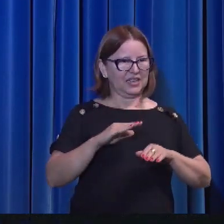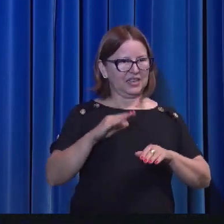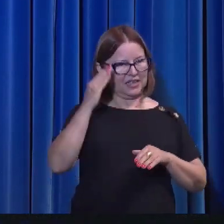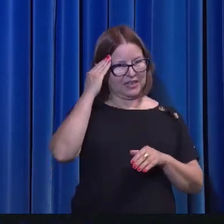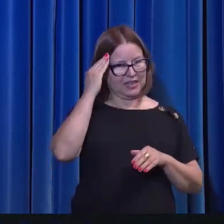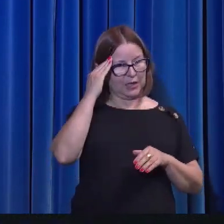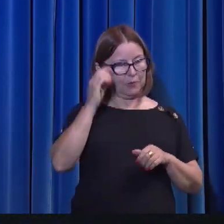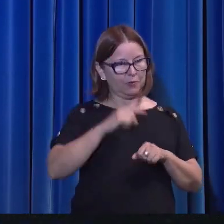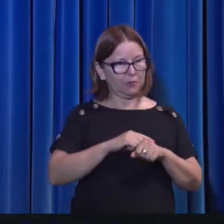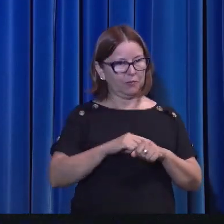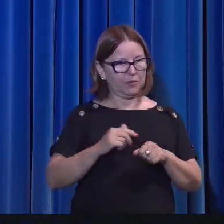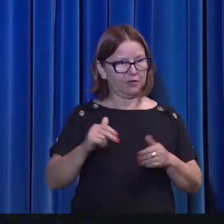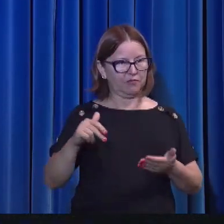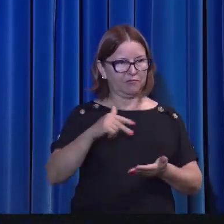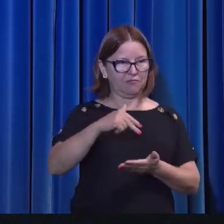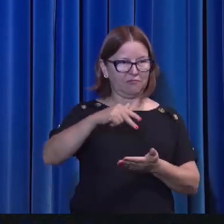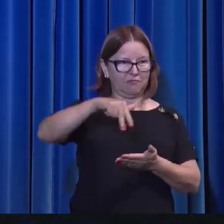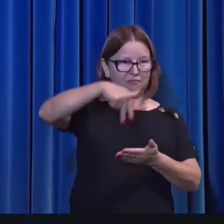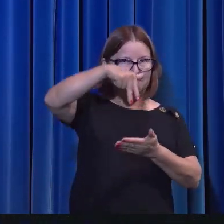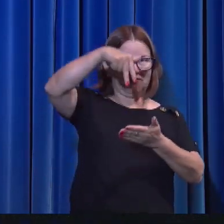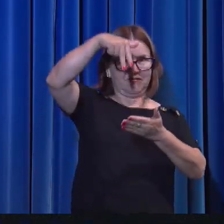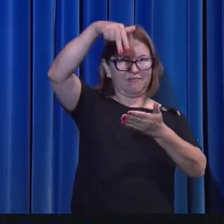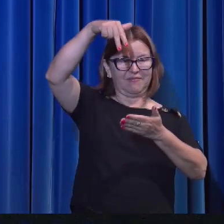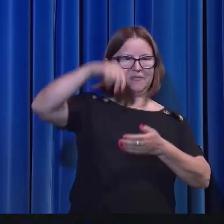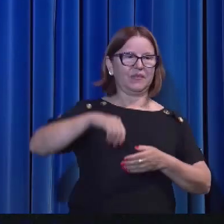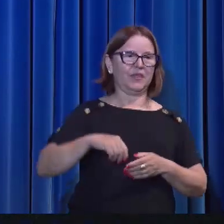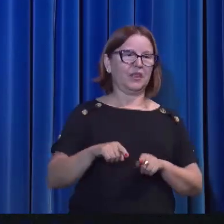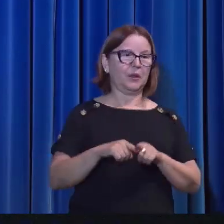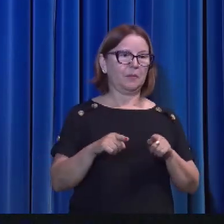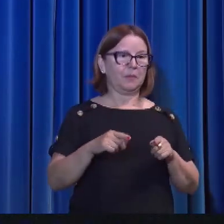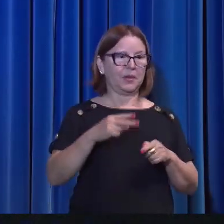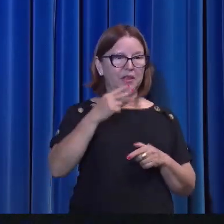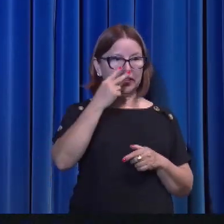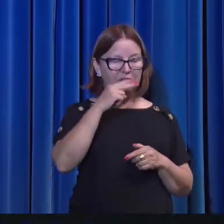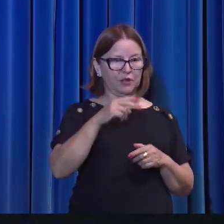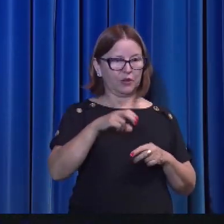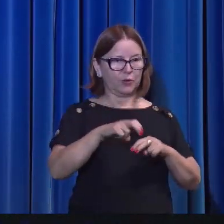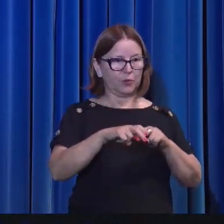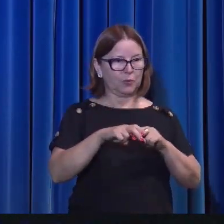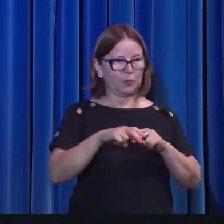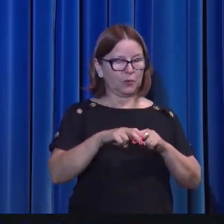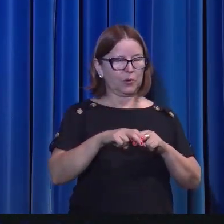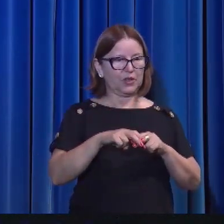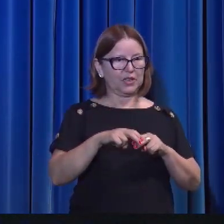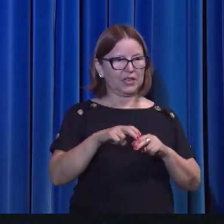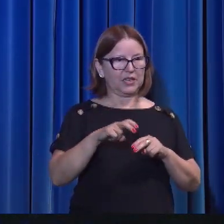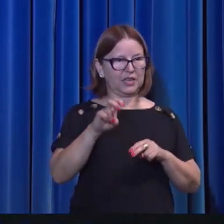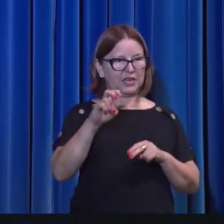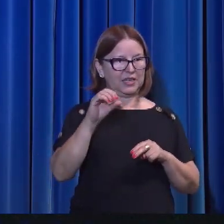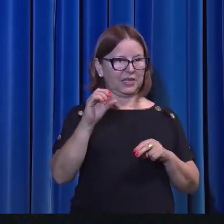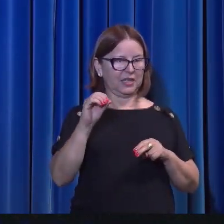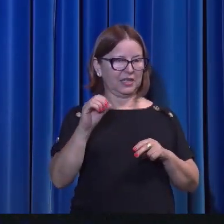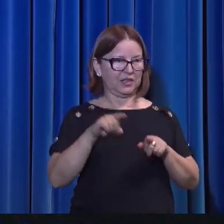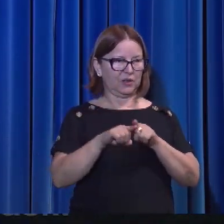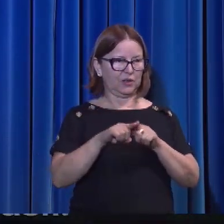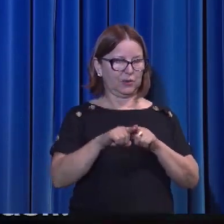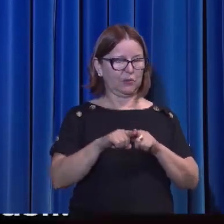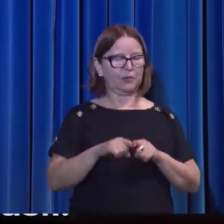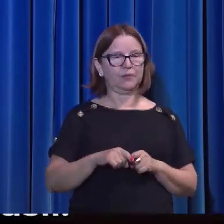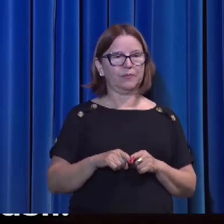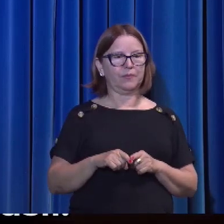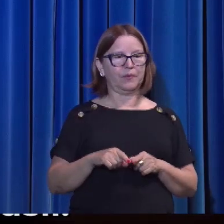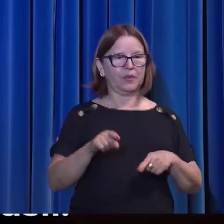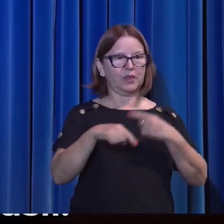mas ele foi visto por cerca de 500 irmãos de uma só vez. Depois ele foi visto por